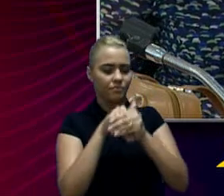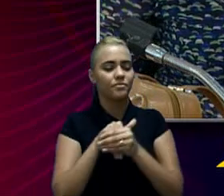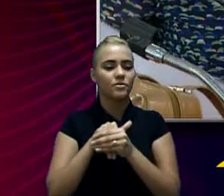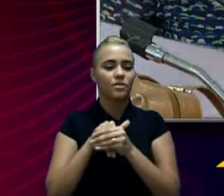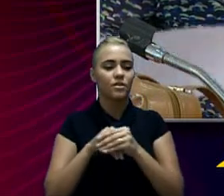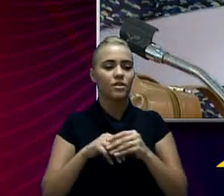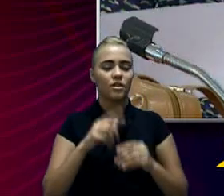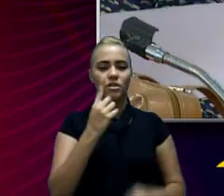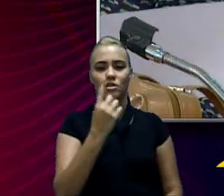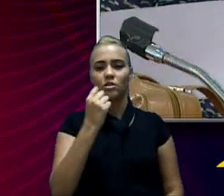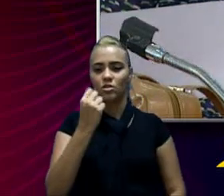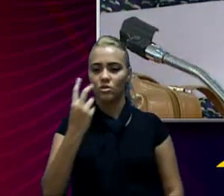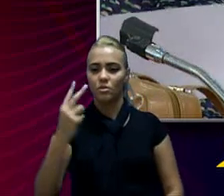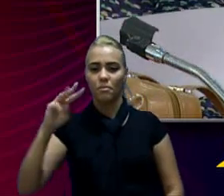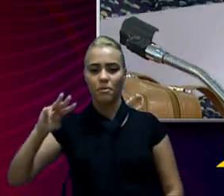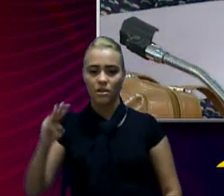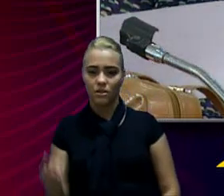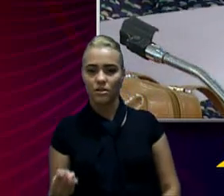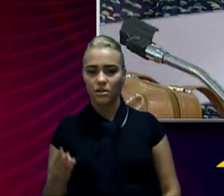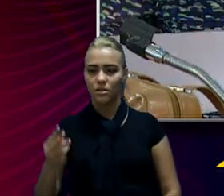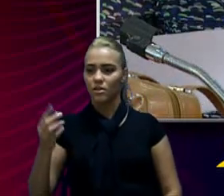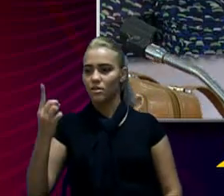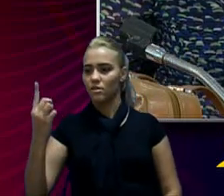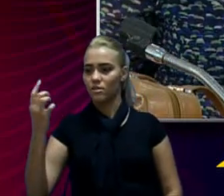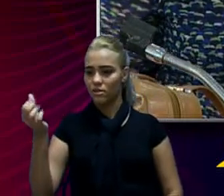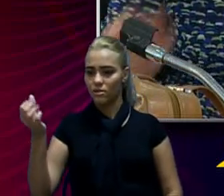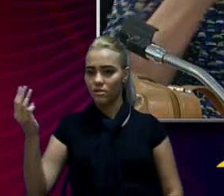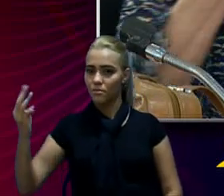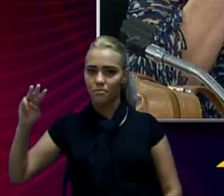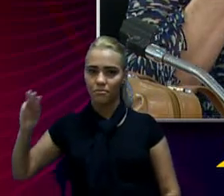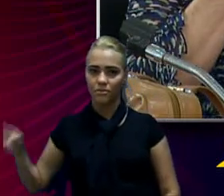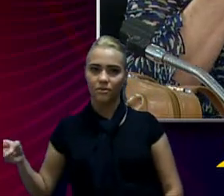de 182 milhões, 163 mil.